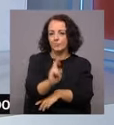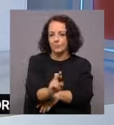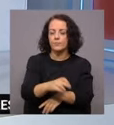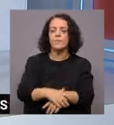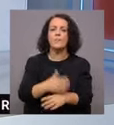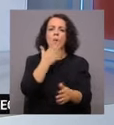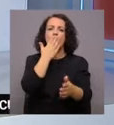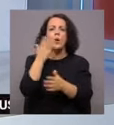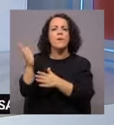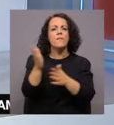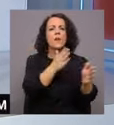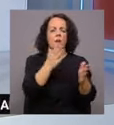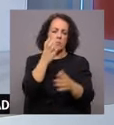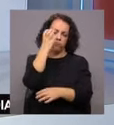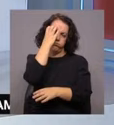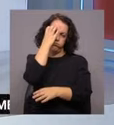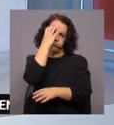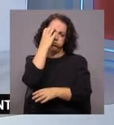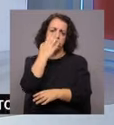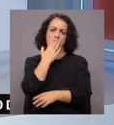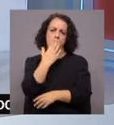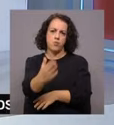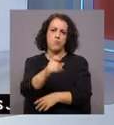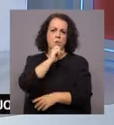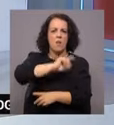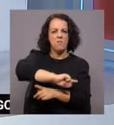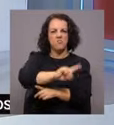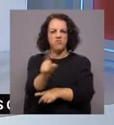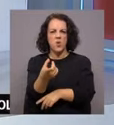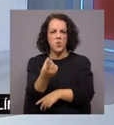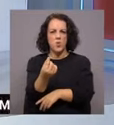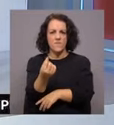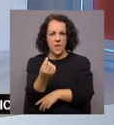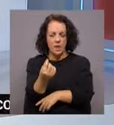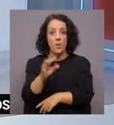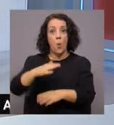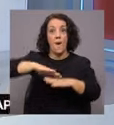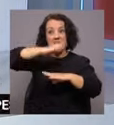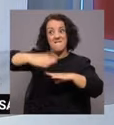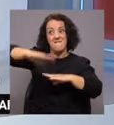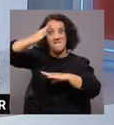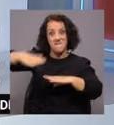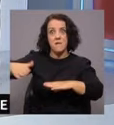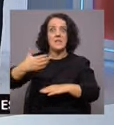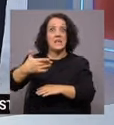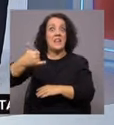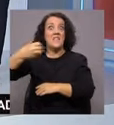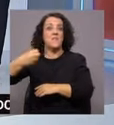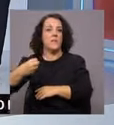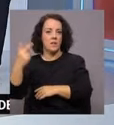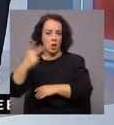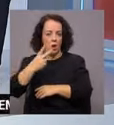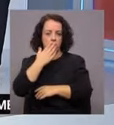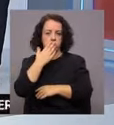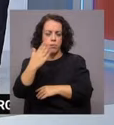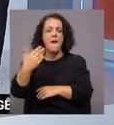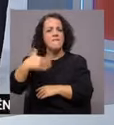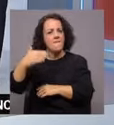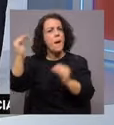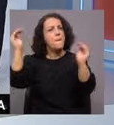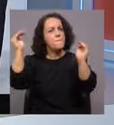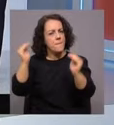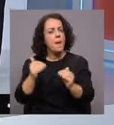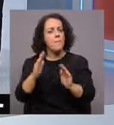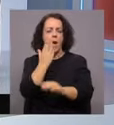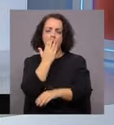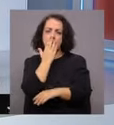vento ainda a superar forte, com rajadas podem chegar até os 90 km por hora, nas terras altas podem chegar até os 120 km por hora, irá diminuir gradualmente, mas a manter rajadas